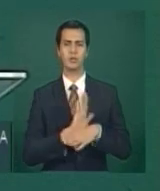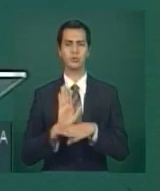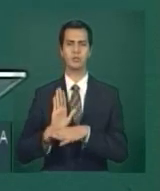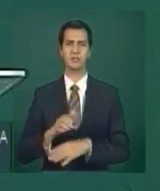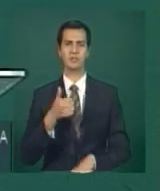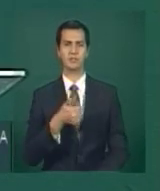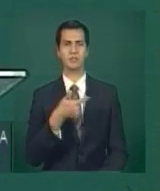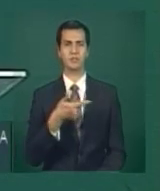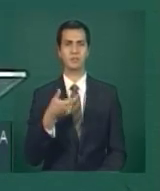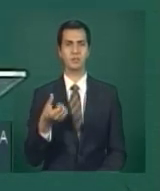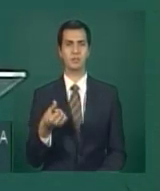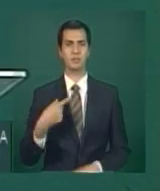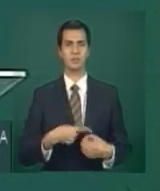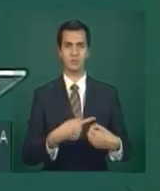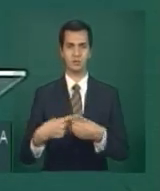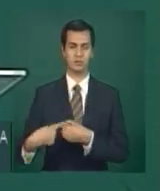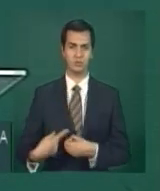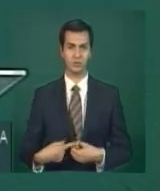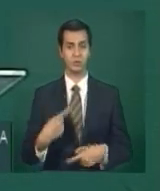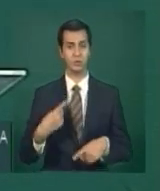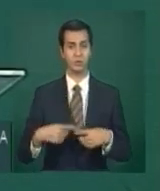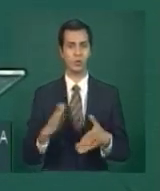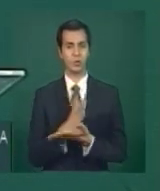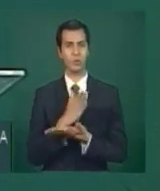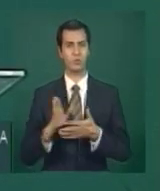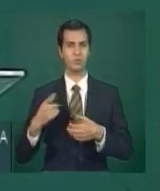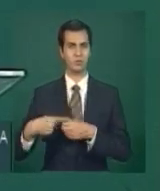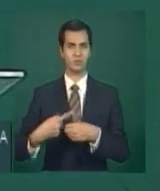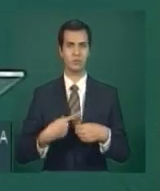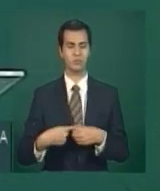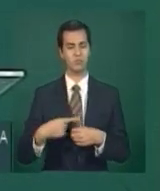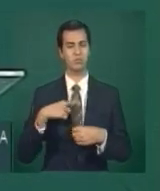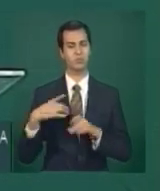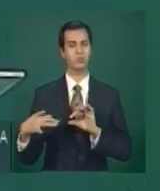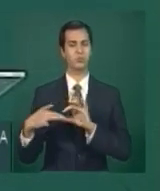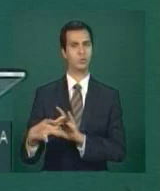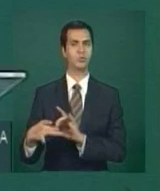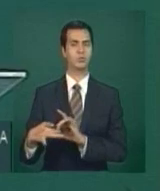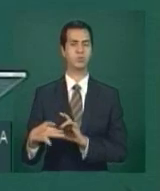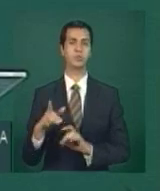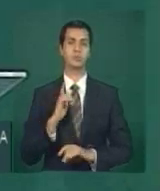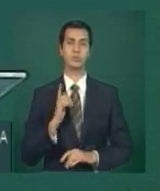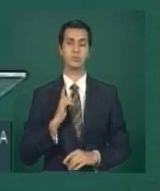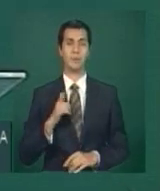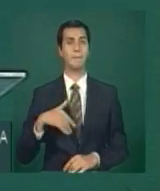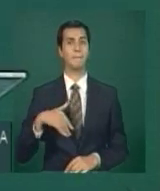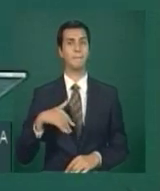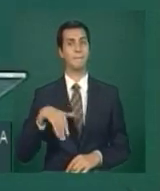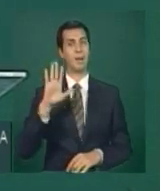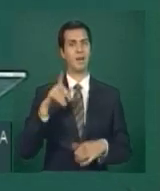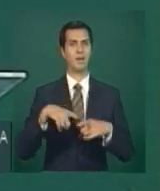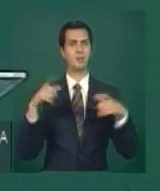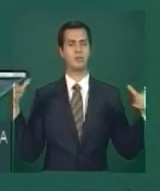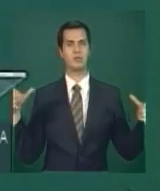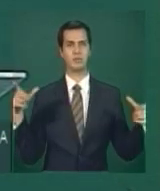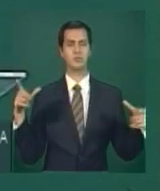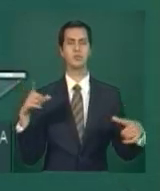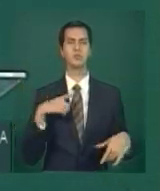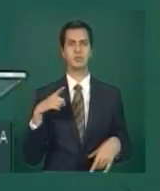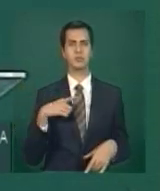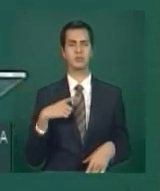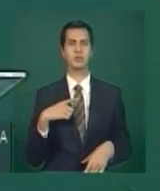dos municípios formaram consórcios. e, portanto, mais municípios recebem uma